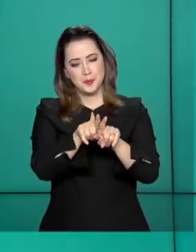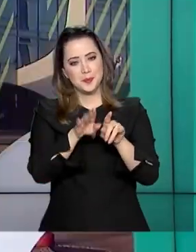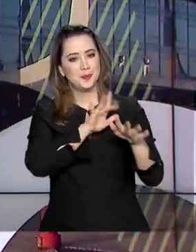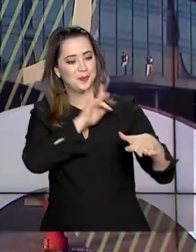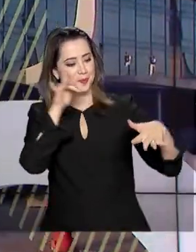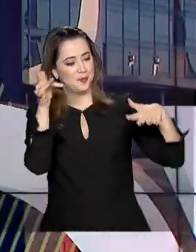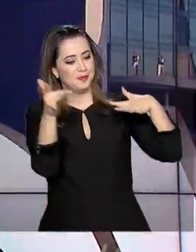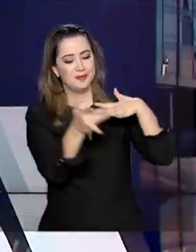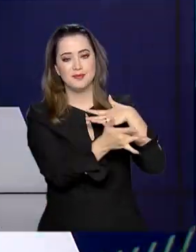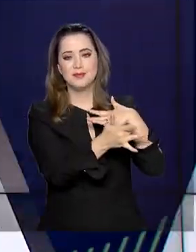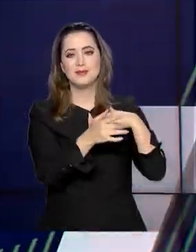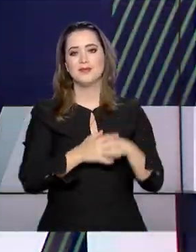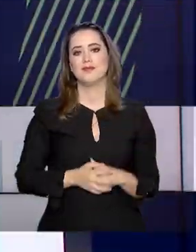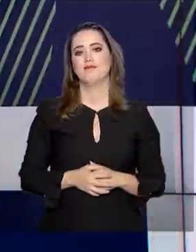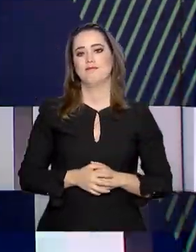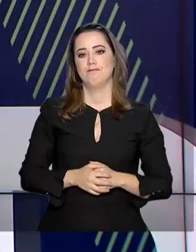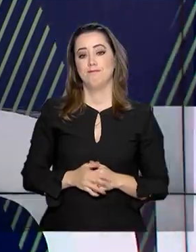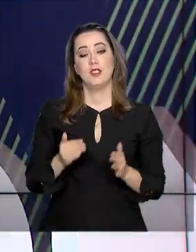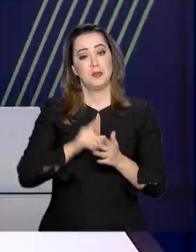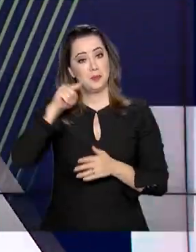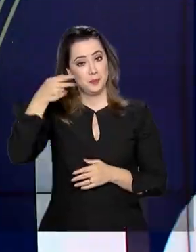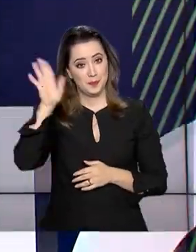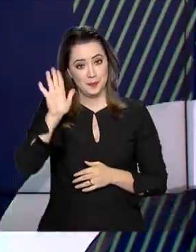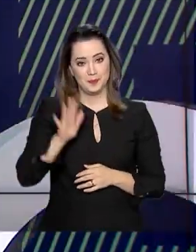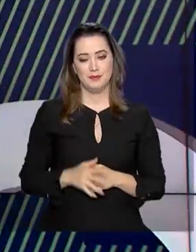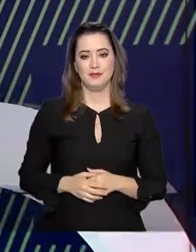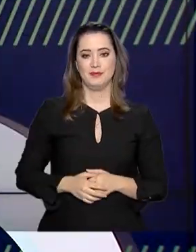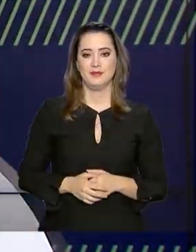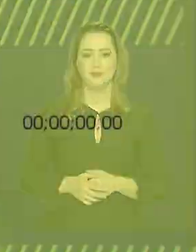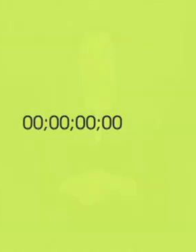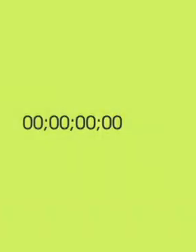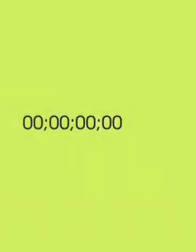acompanhando também pelas redes sociais. Até a próxima edição.